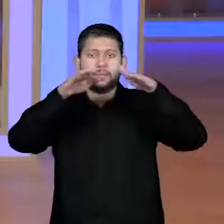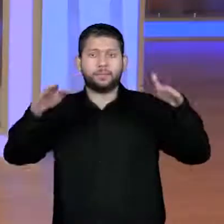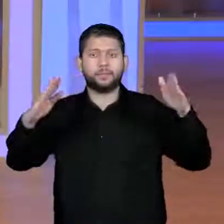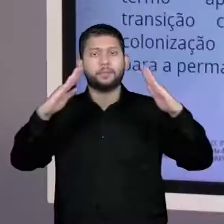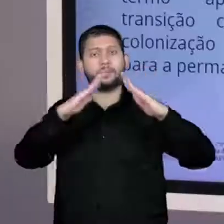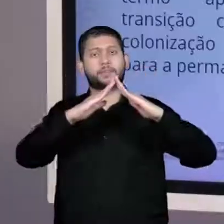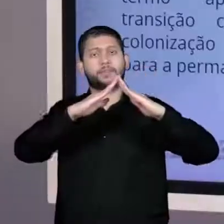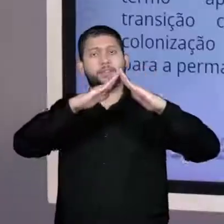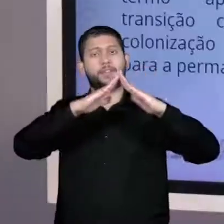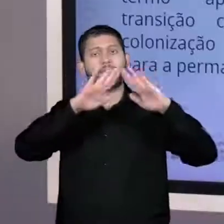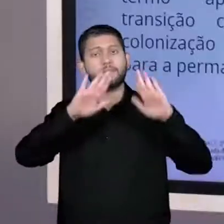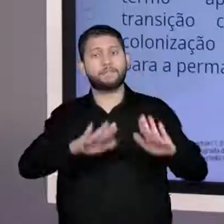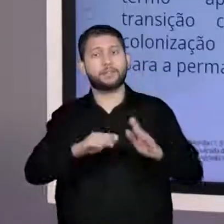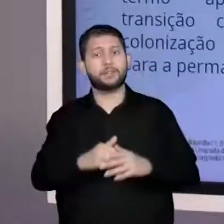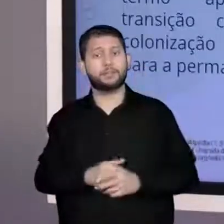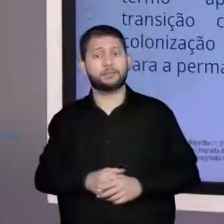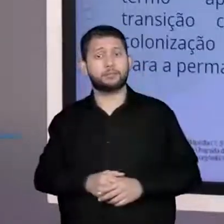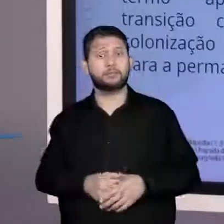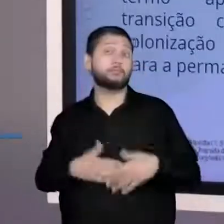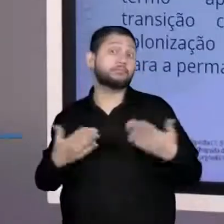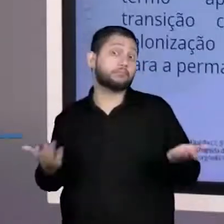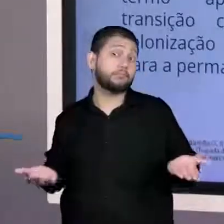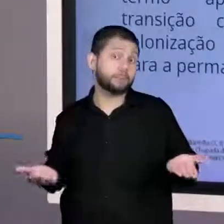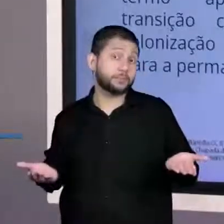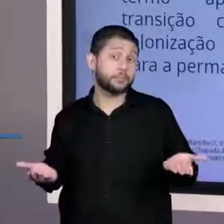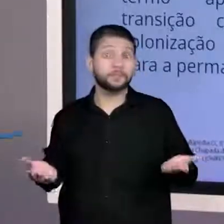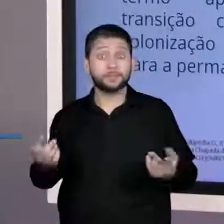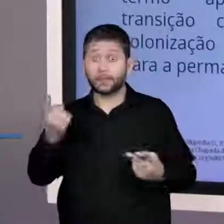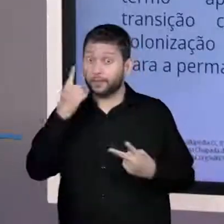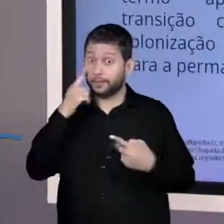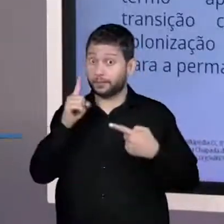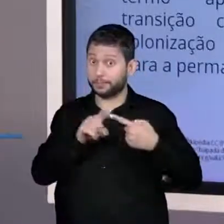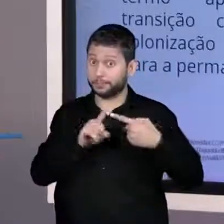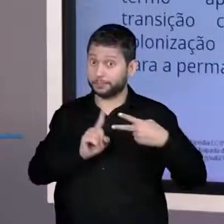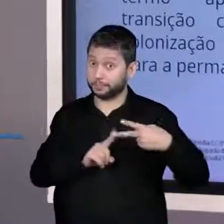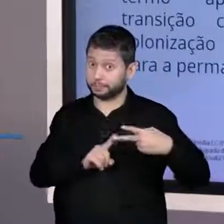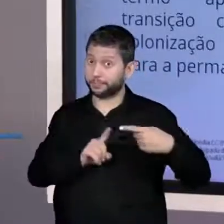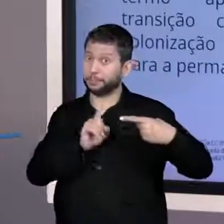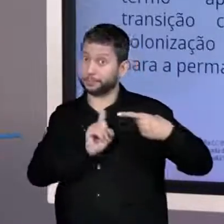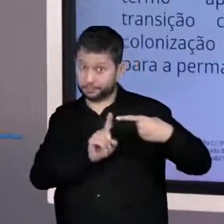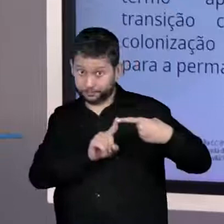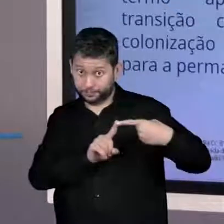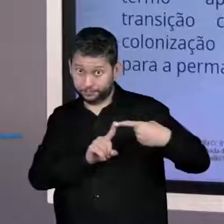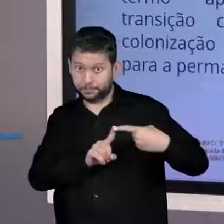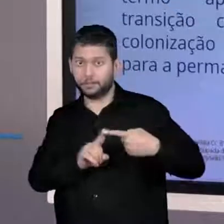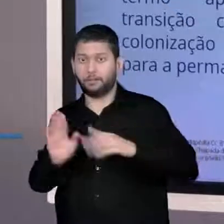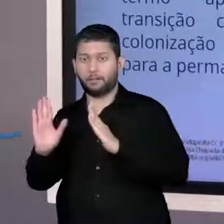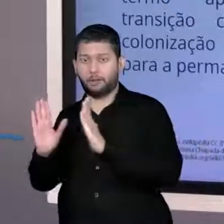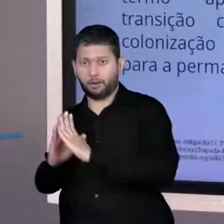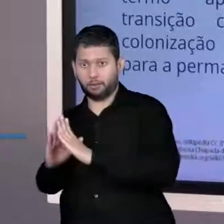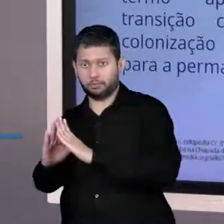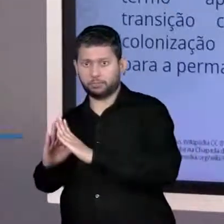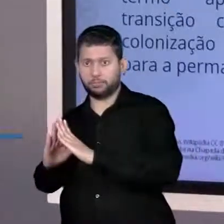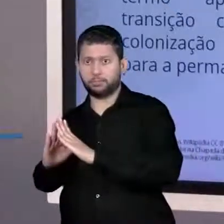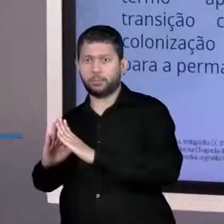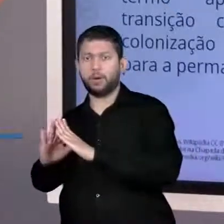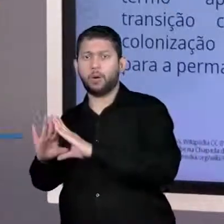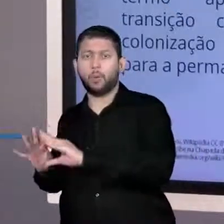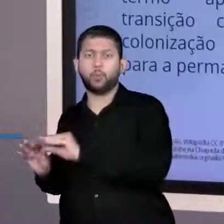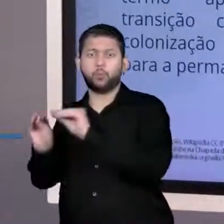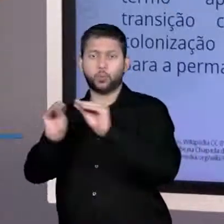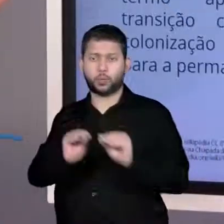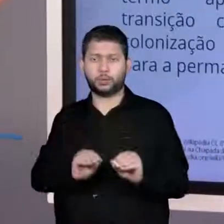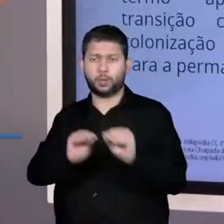Muito bem. Qual a diferença, então, do sedentarismo e o nomadismo? Então, o nomadismo é quando a população, a